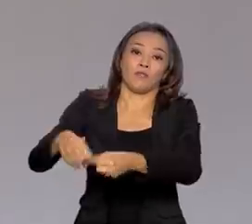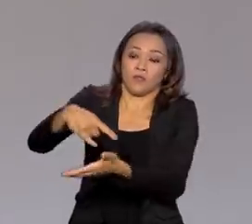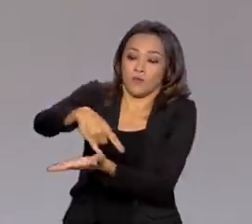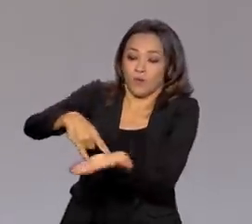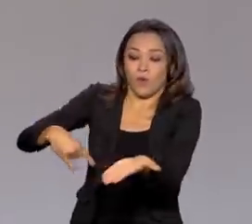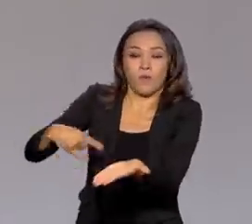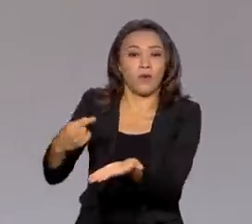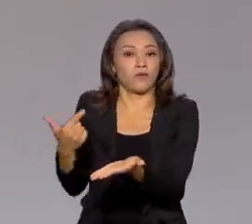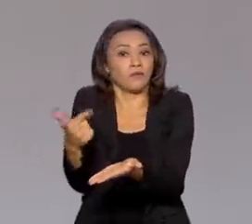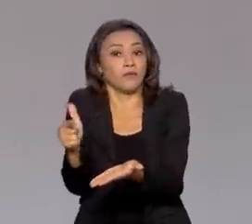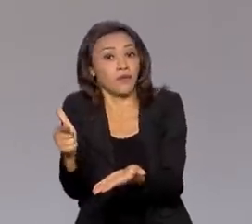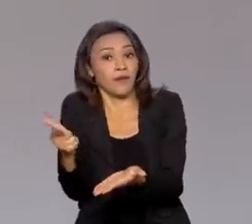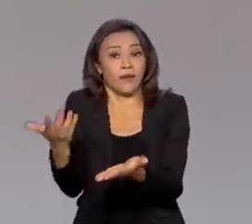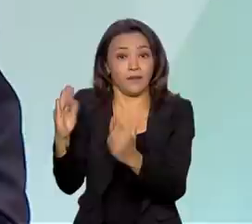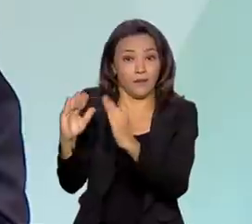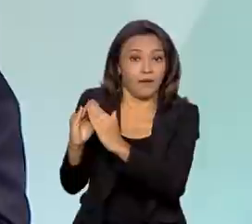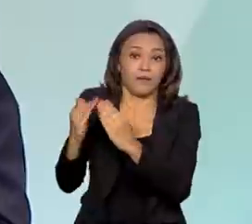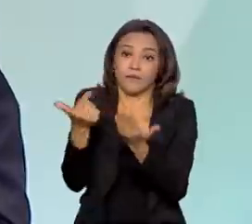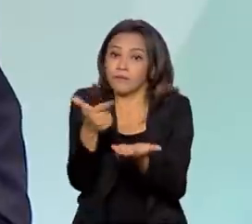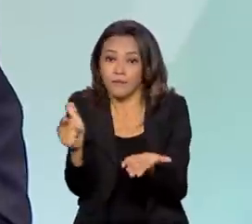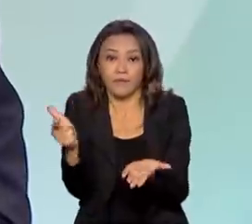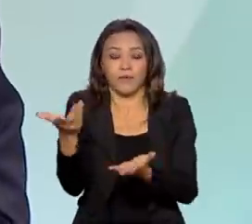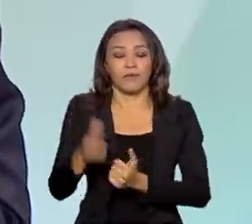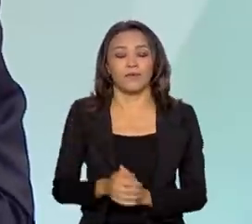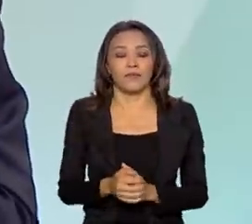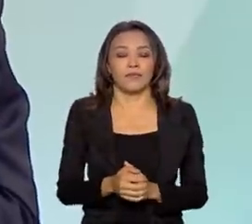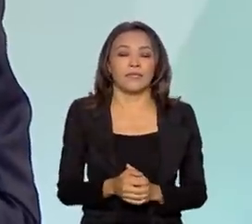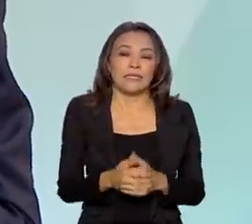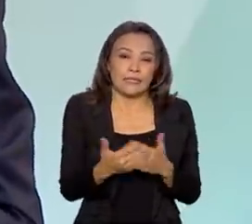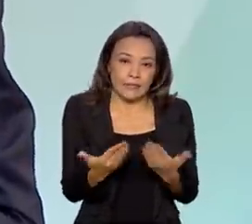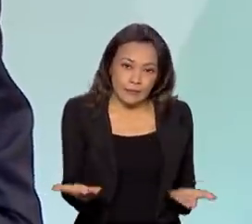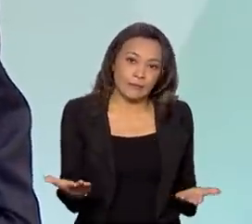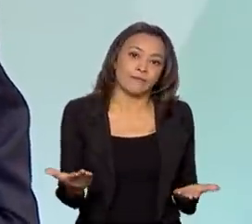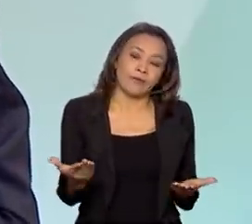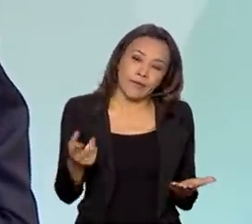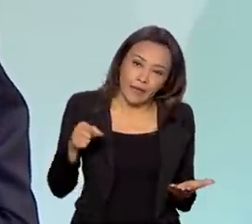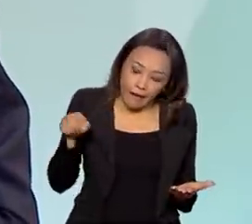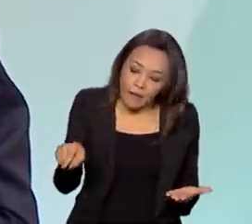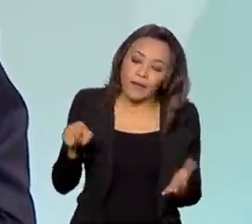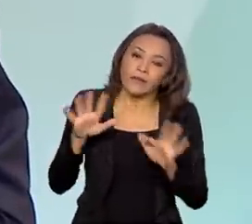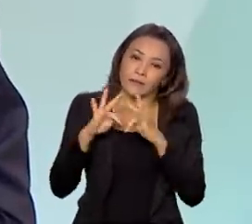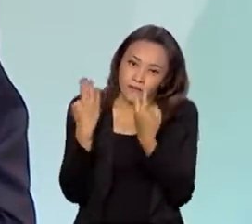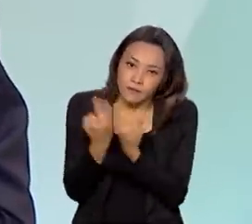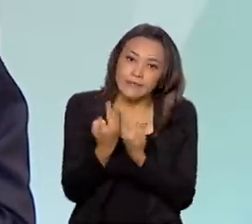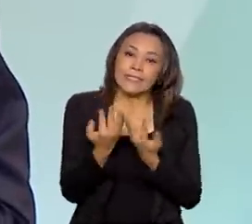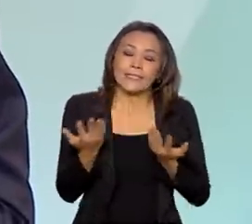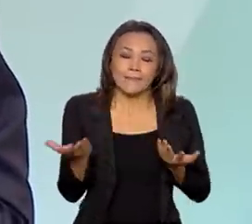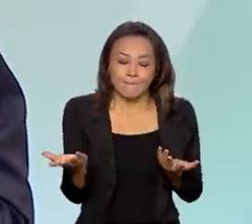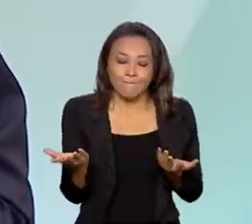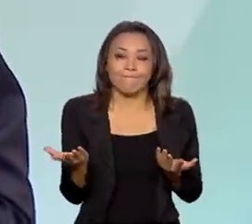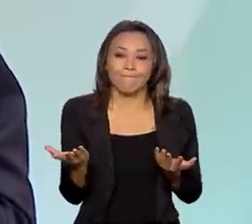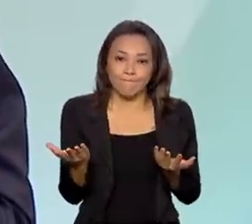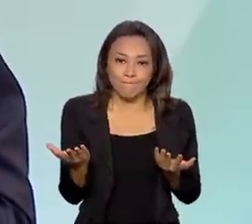escritura do imóvel. Exatamente. E além disso, esta mesma família, muitas vezes,